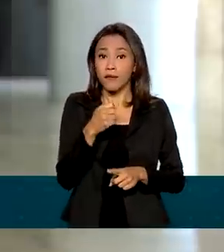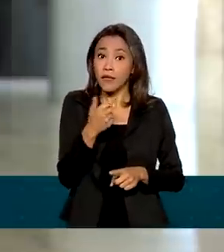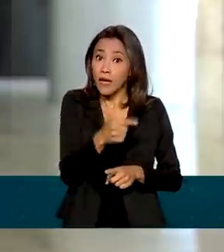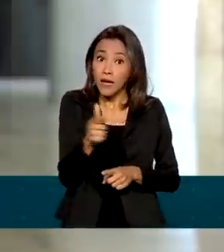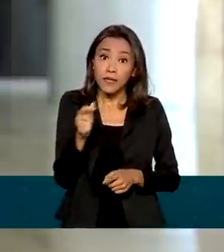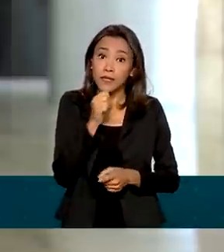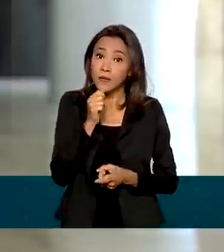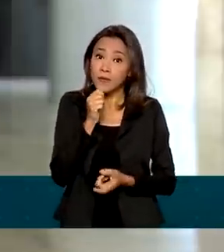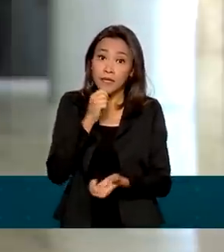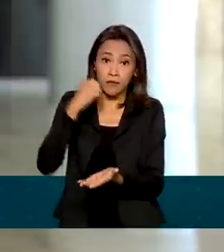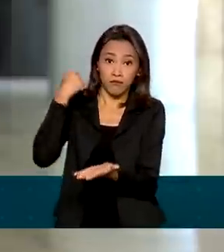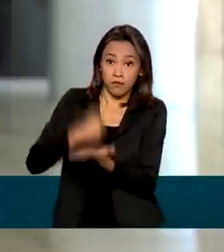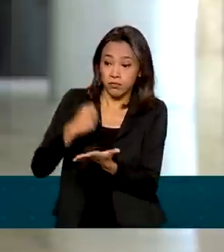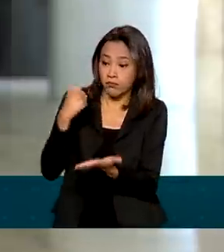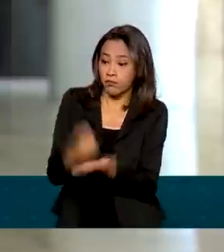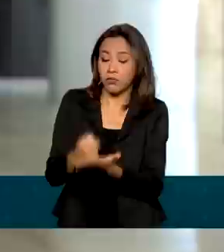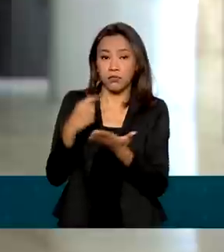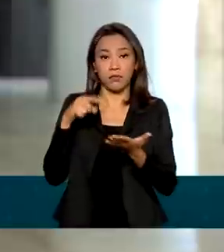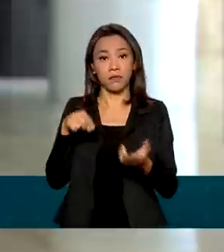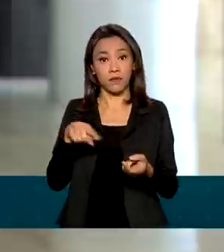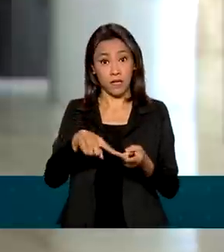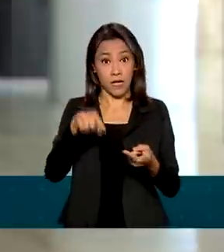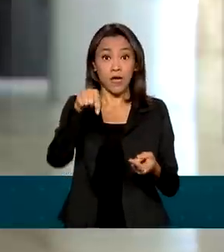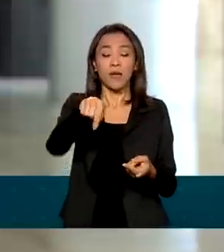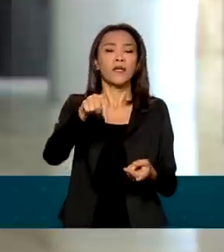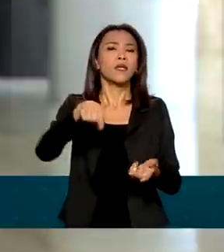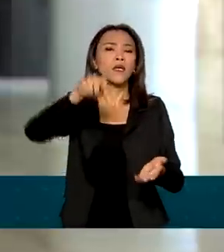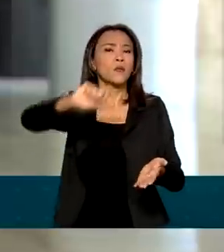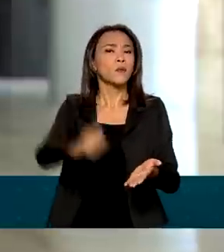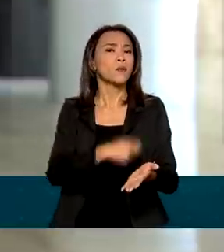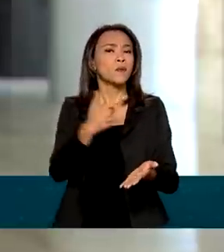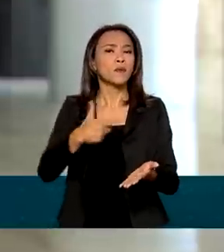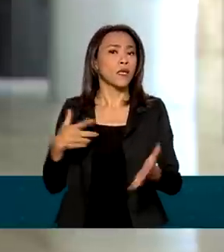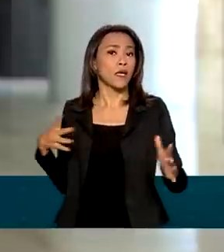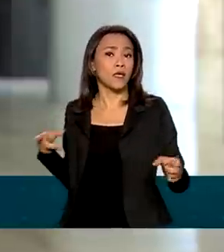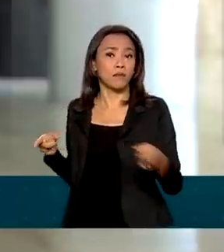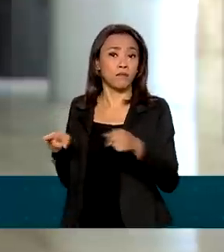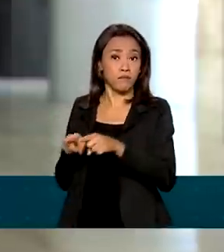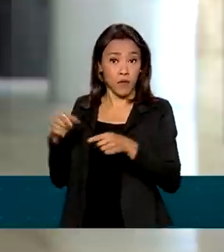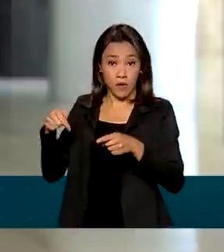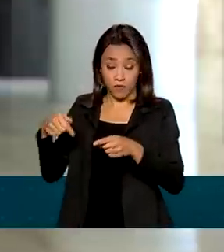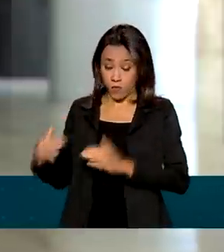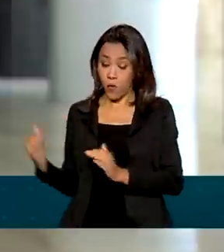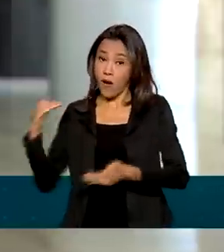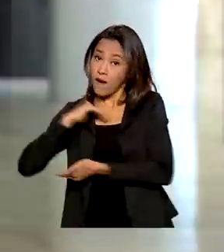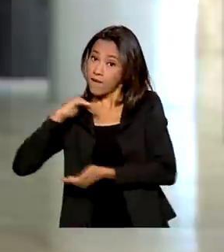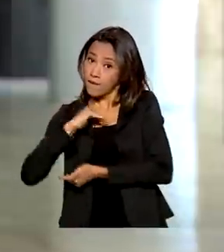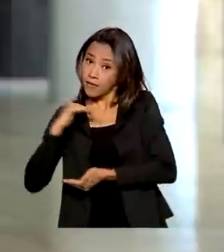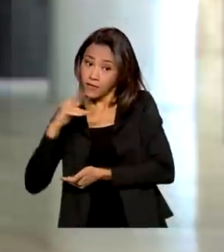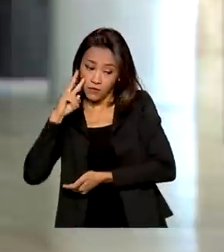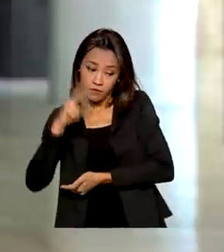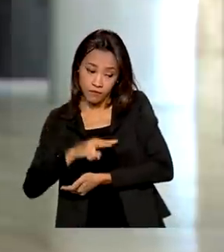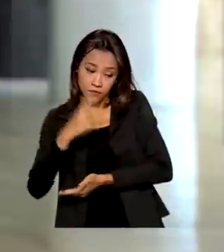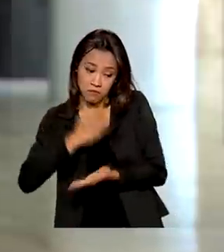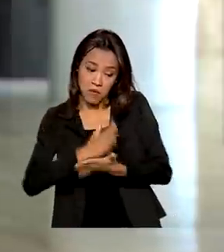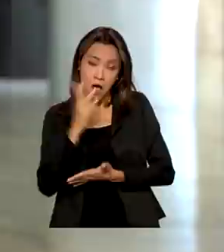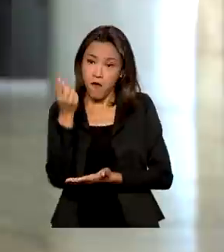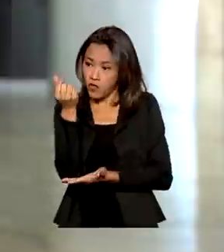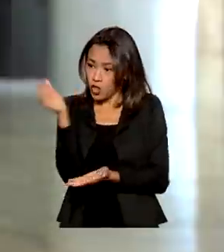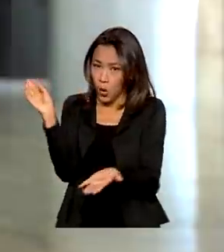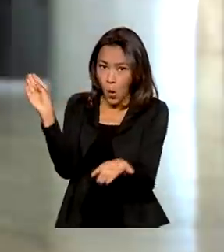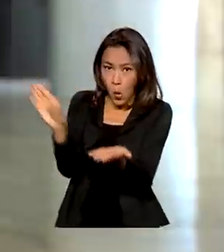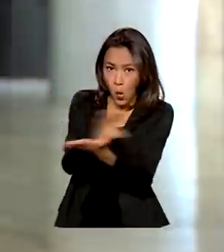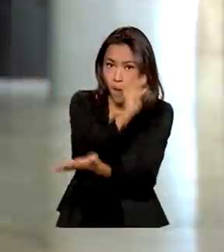nem emergencial do imunizante junto à Anvisa. A pasta reforçou ainda que nenhum valor foi pago até o